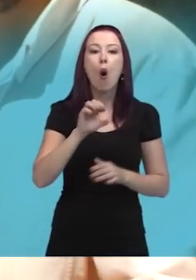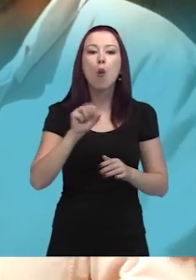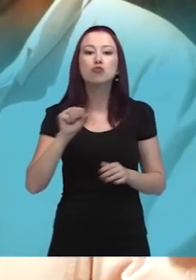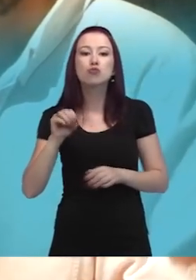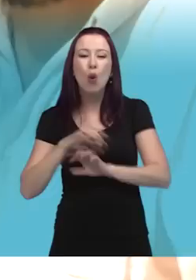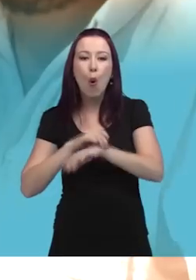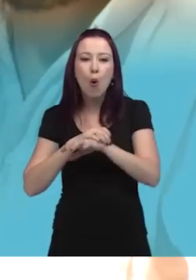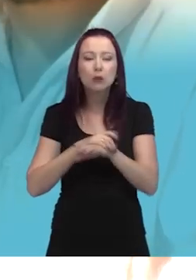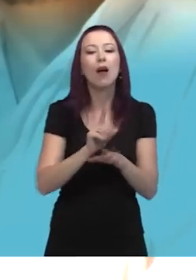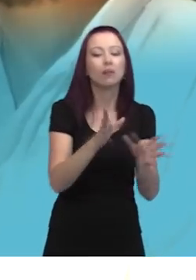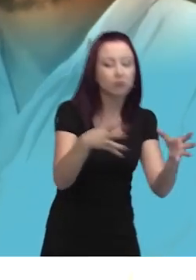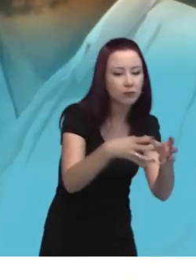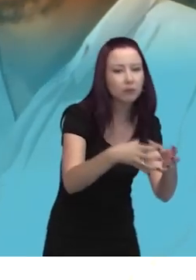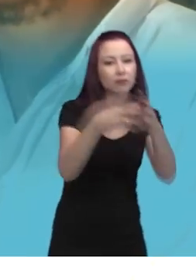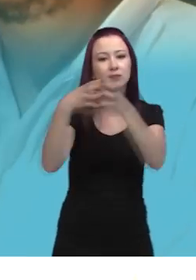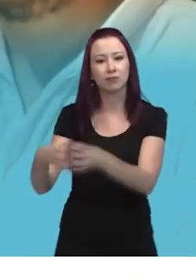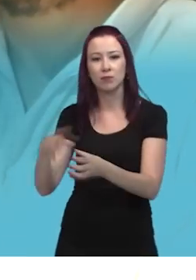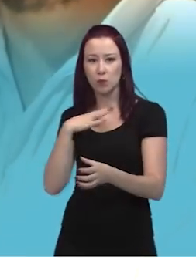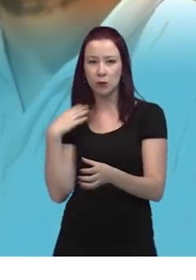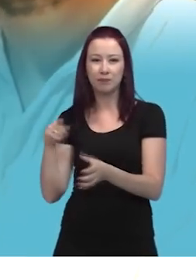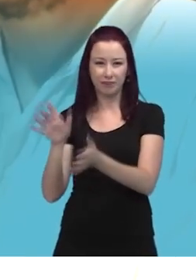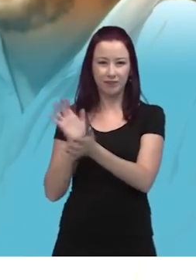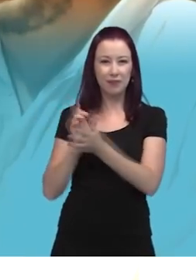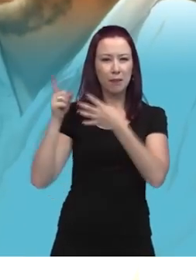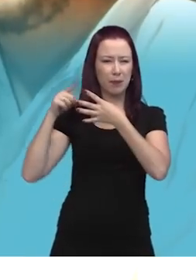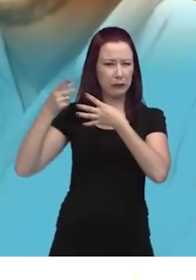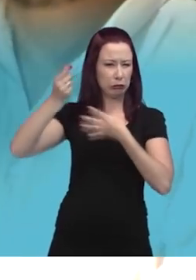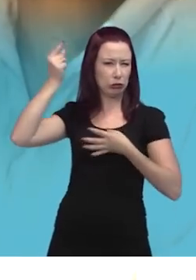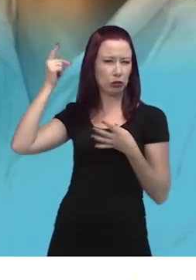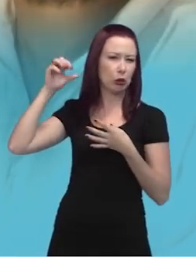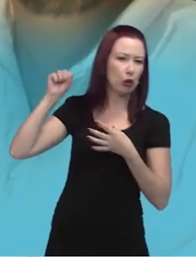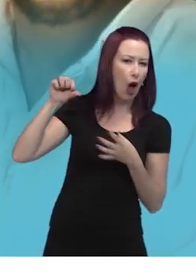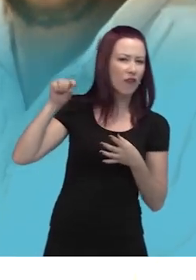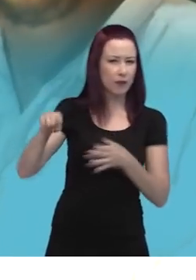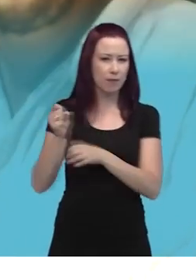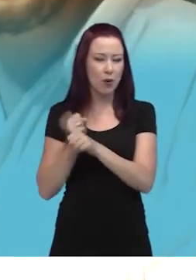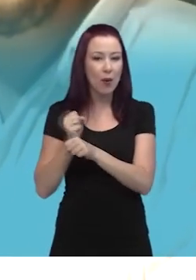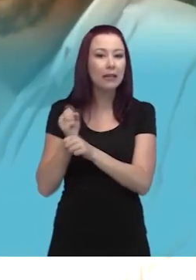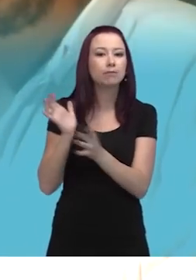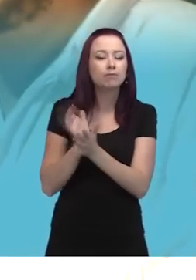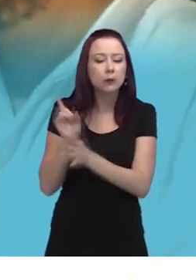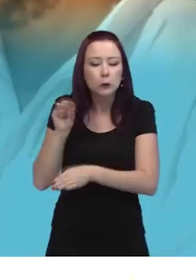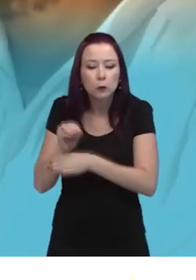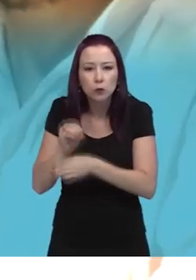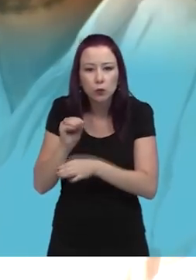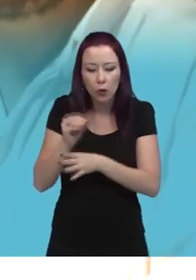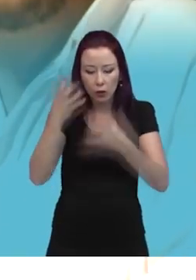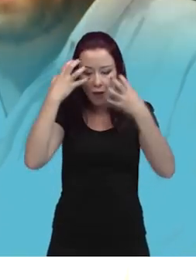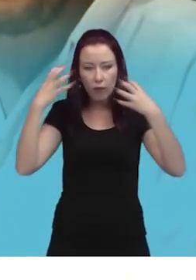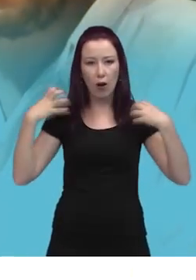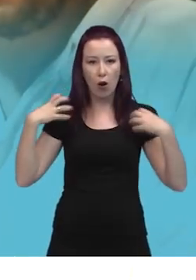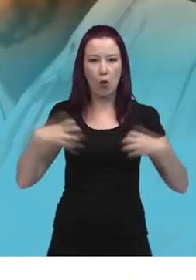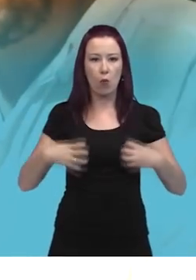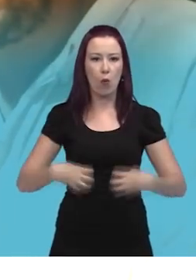e se enterra eles novamente. Nesse padrão funerário mais antigo, entre 8 e 9 mil anos, como eu disse anteriormente, tem uma forte ênfase na manipulação do corpo. E como é que